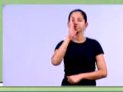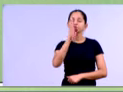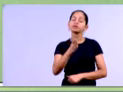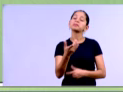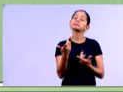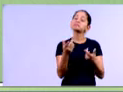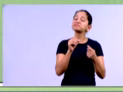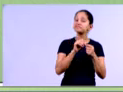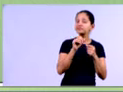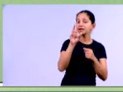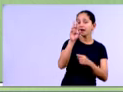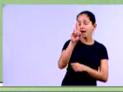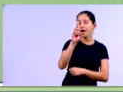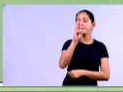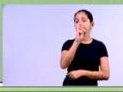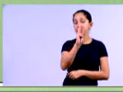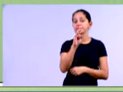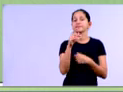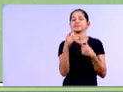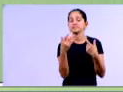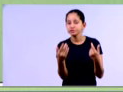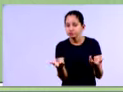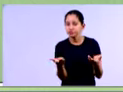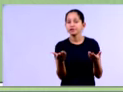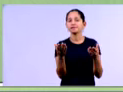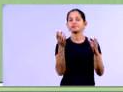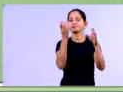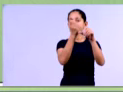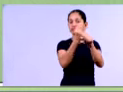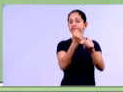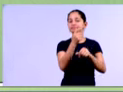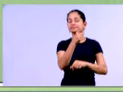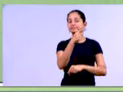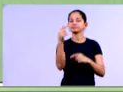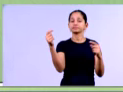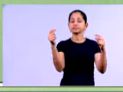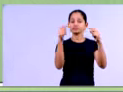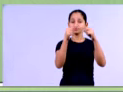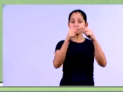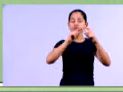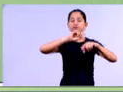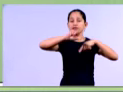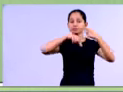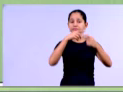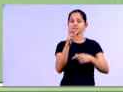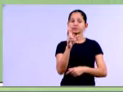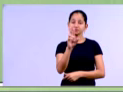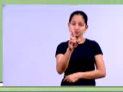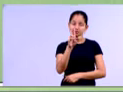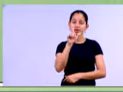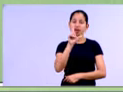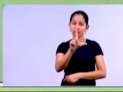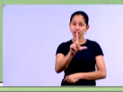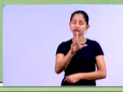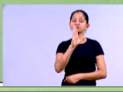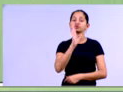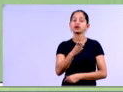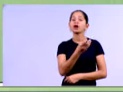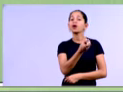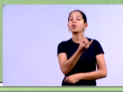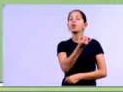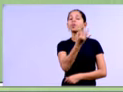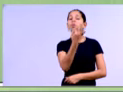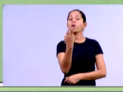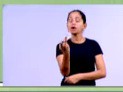bruta, nós temos as deduções da receita bruta, que vai formar a receita líquida, depois nós temos o custo das mercadorias